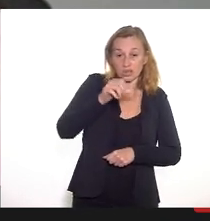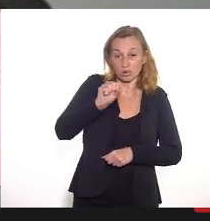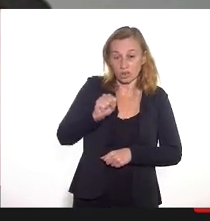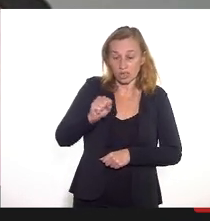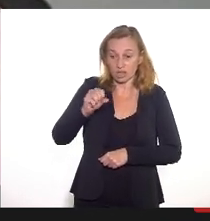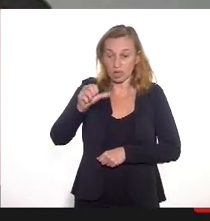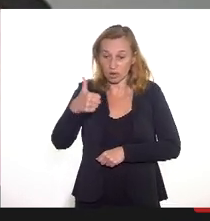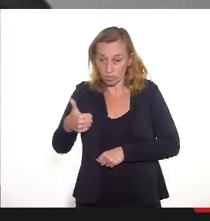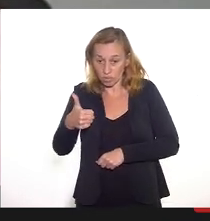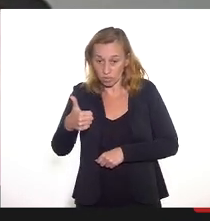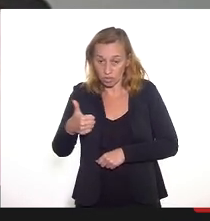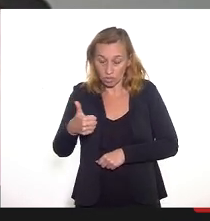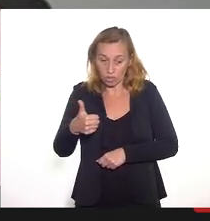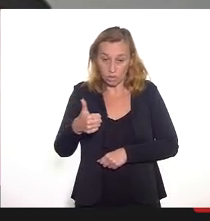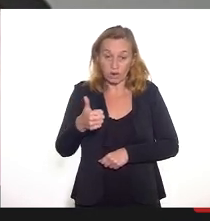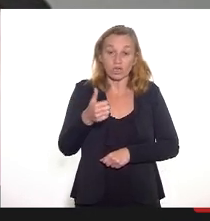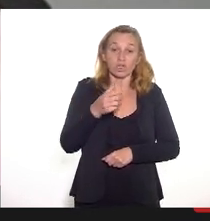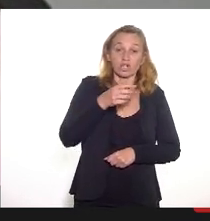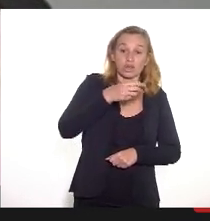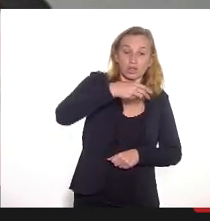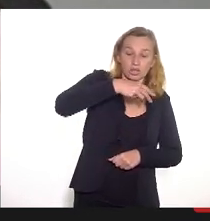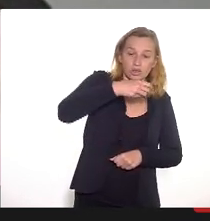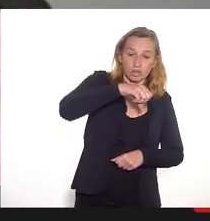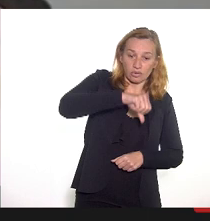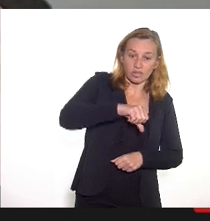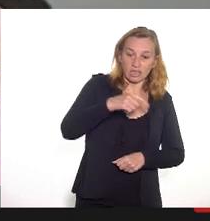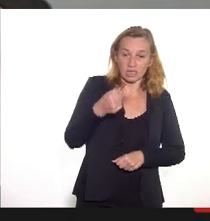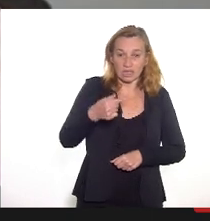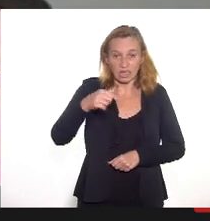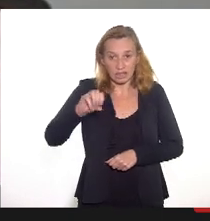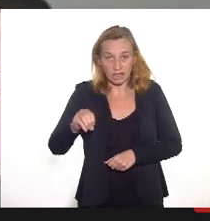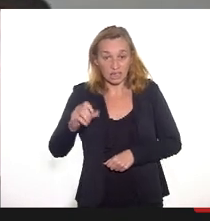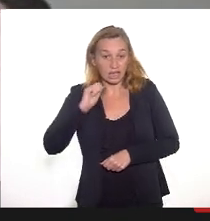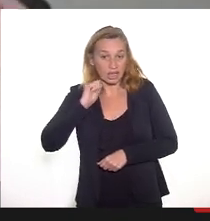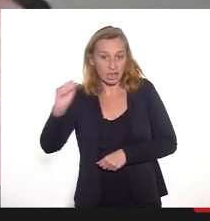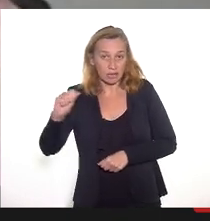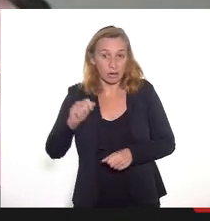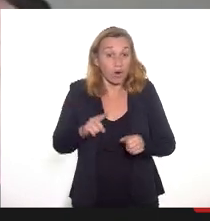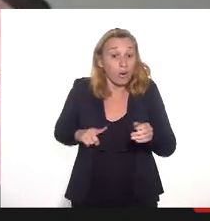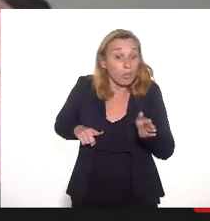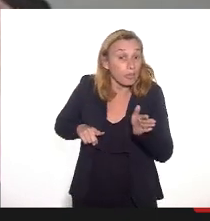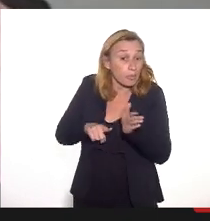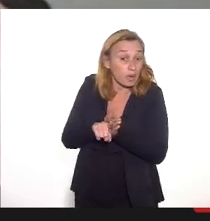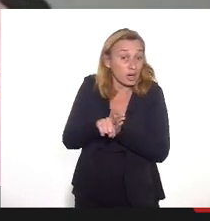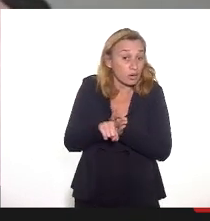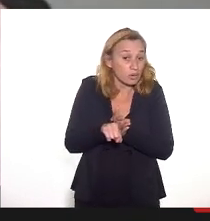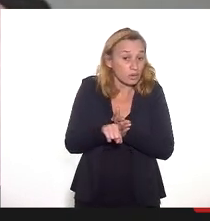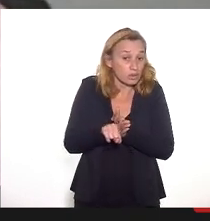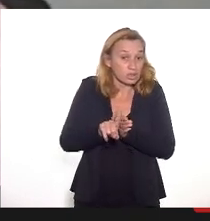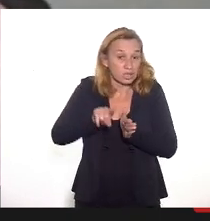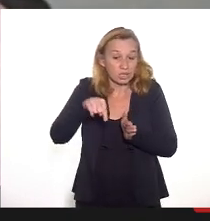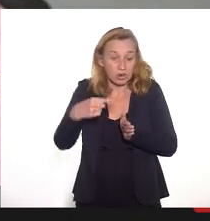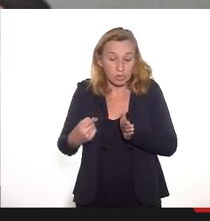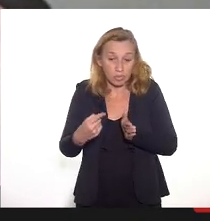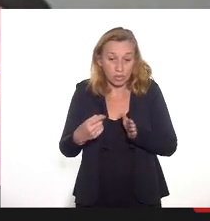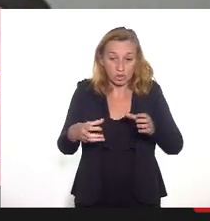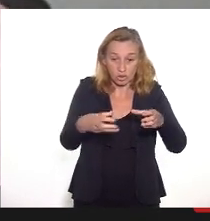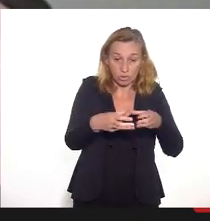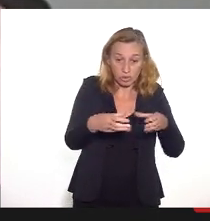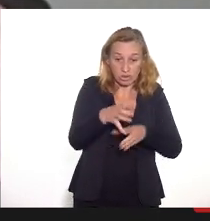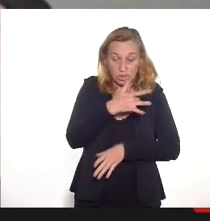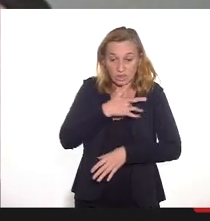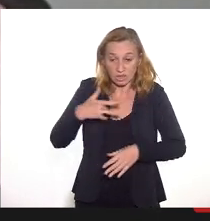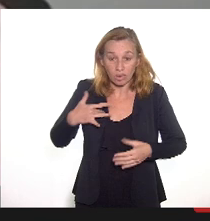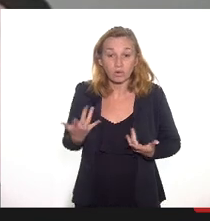março e 970 em abril. Então, gostaria de fazer uma pergunta que depois trouxe repassada à Comissão de Saúde.